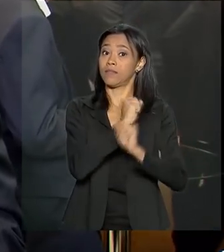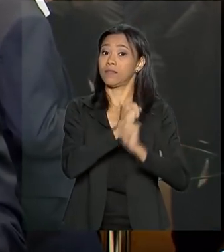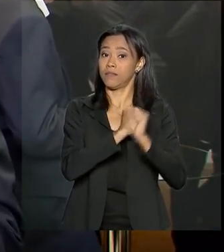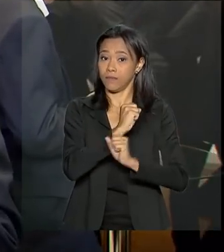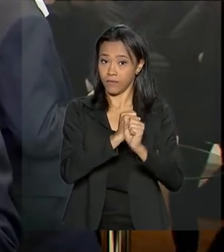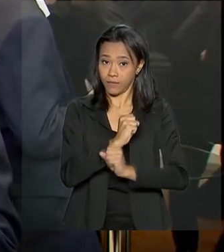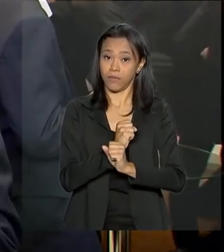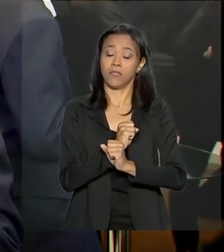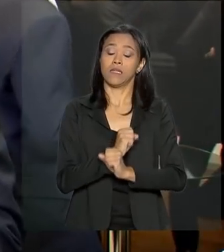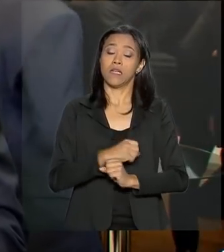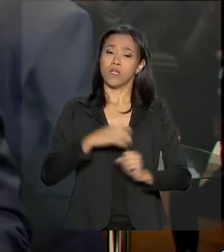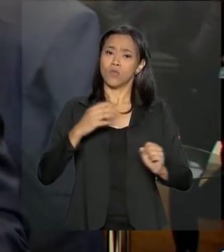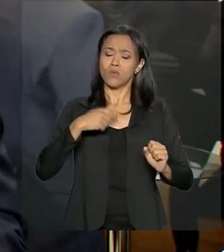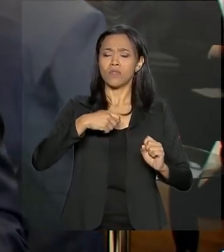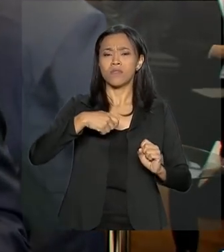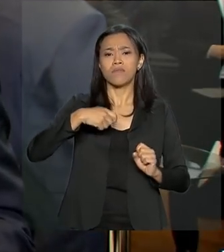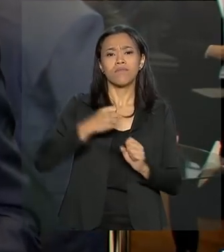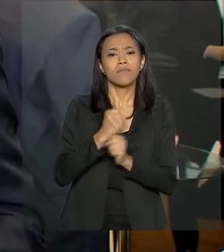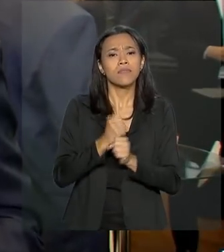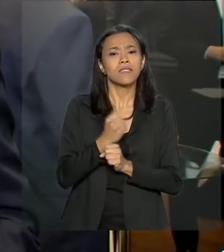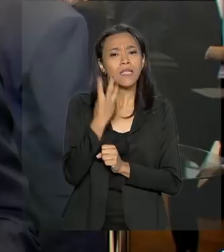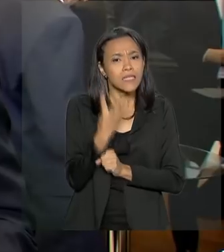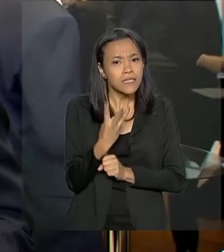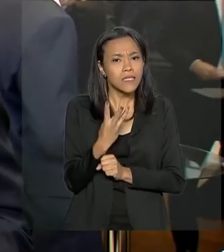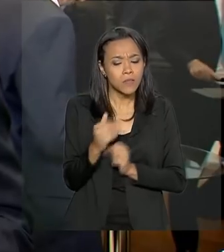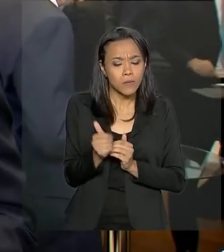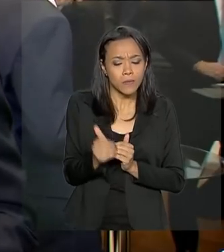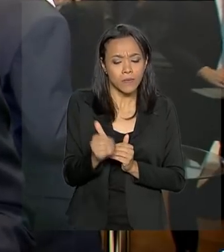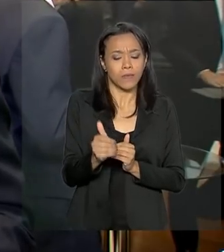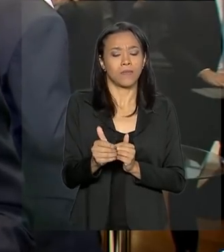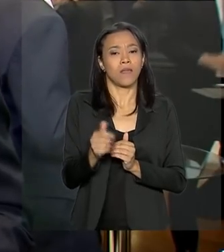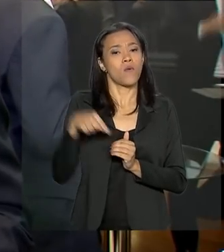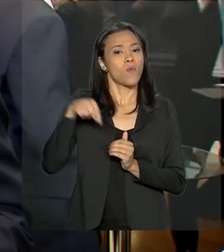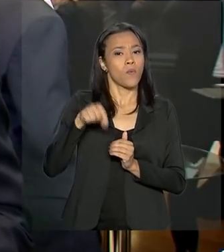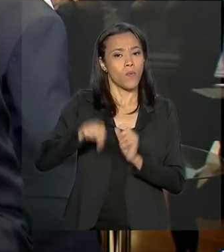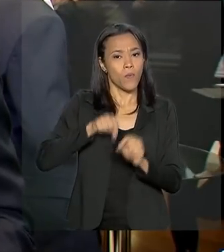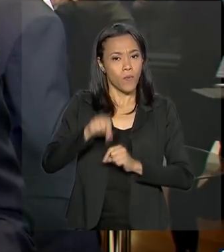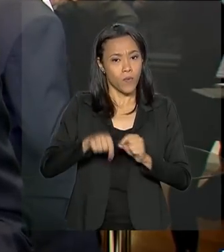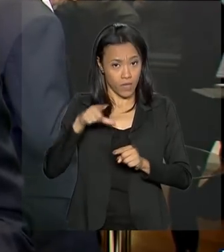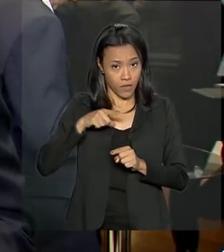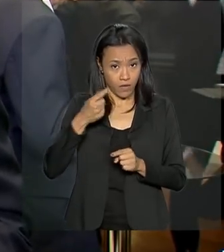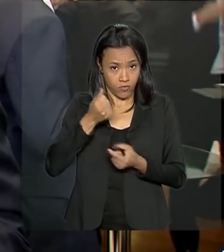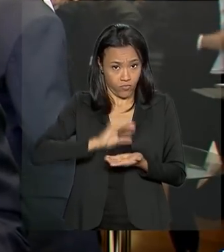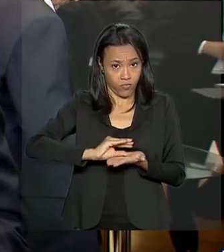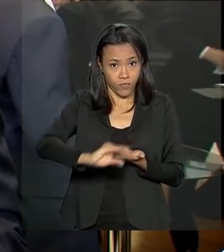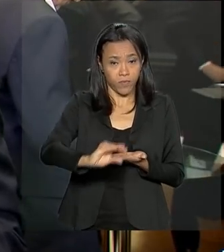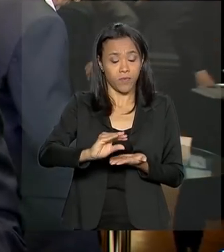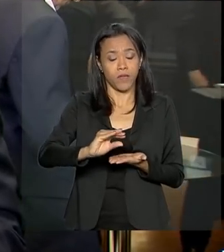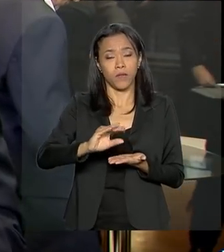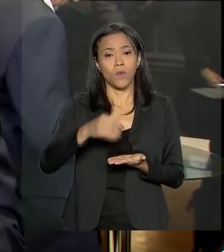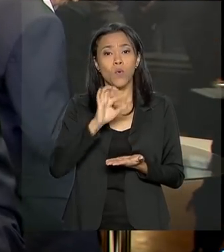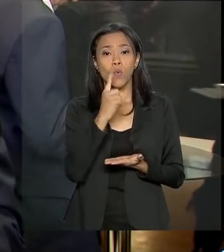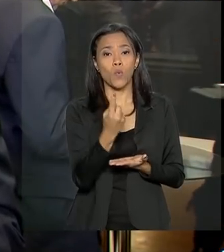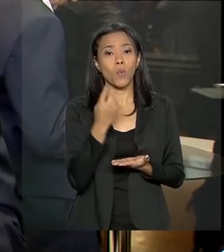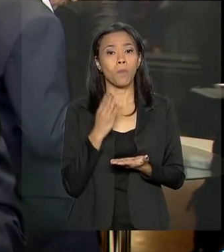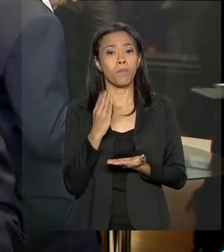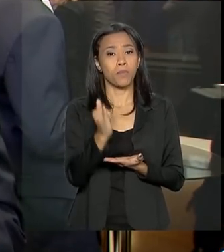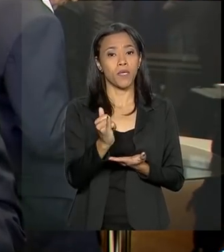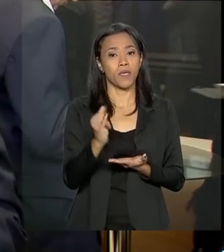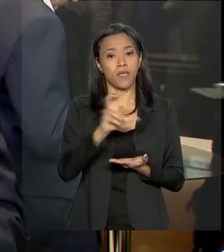primeiros três anos a expectativa é a de que haja um investimento da ordem de R 1,5